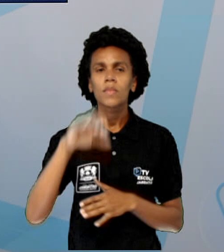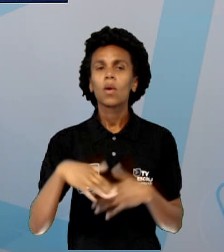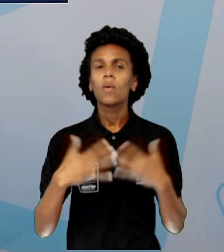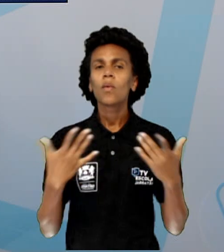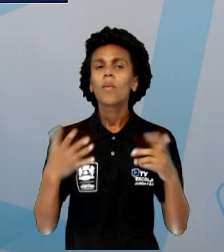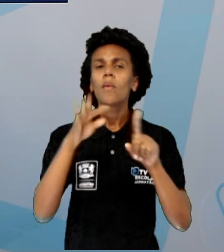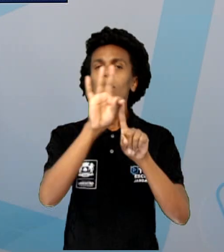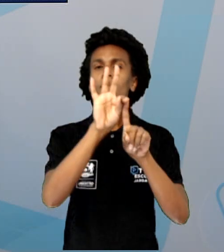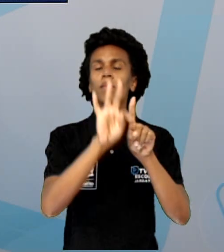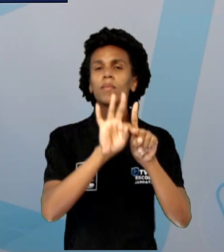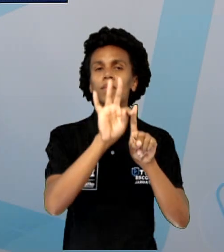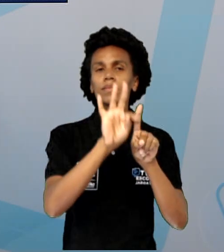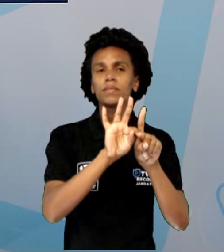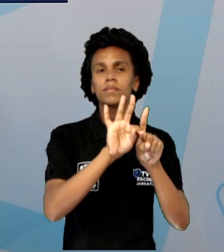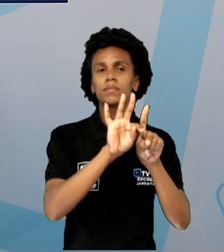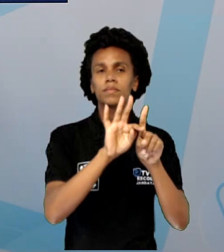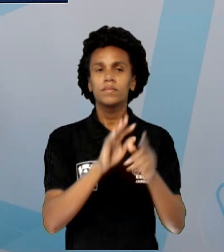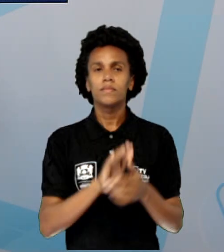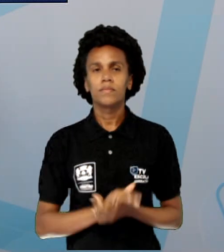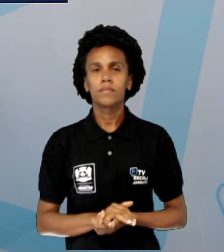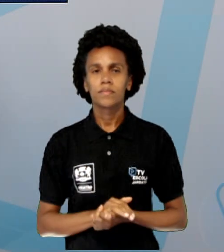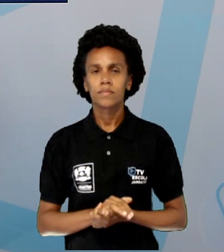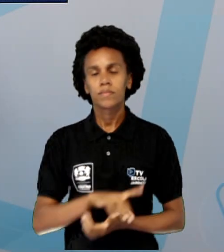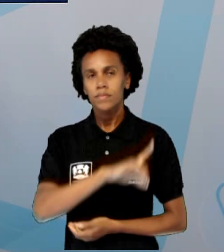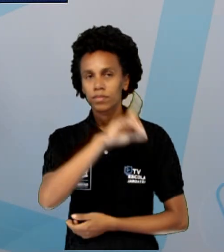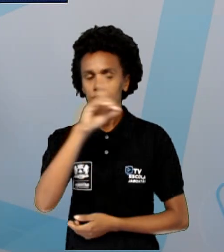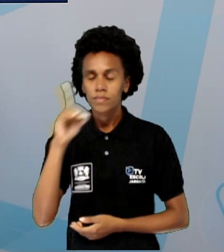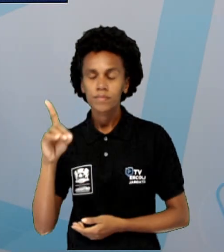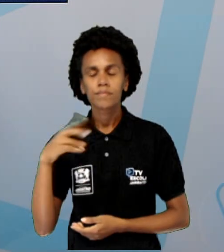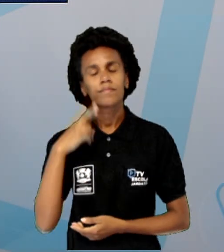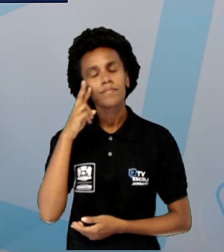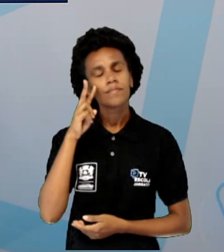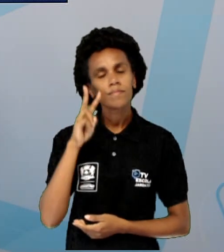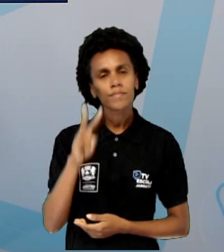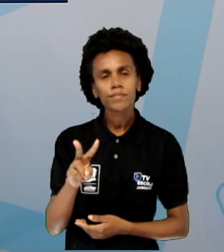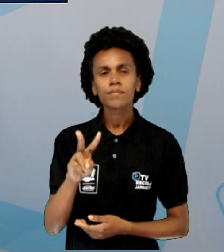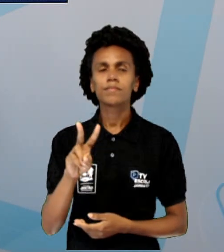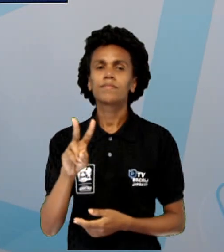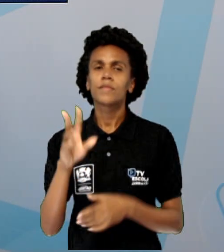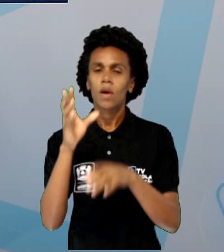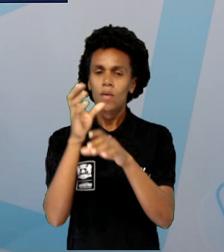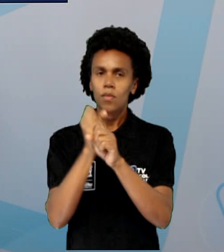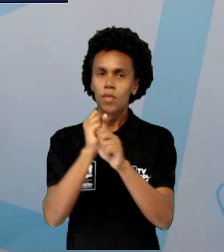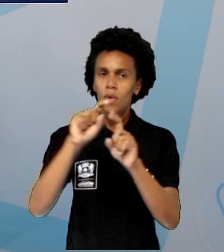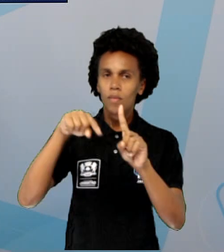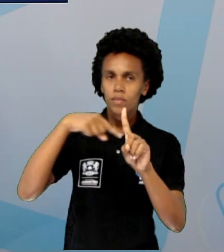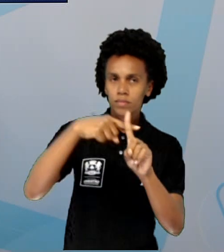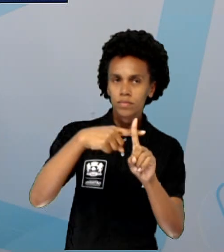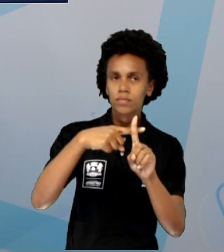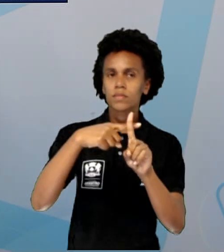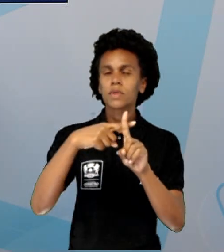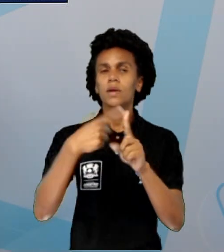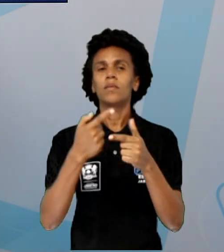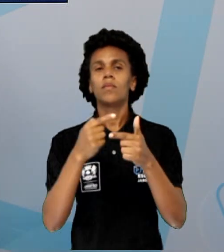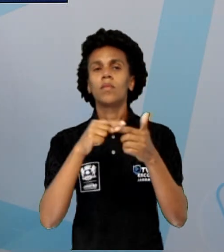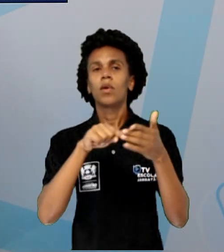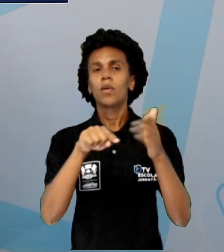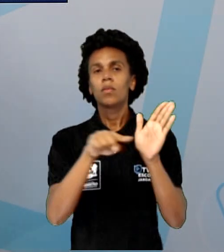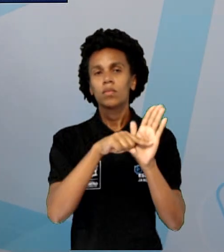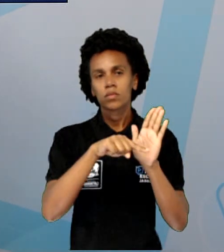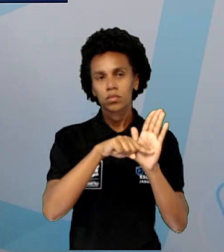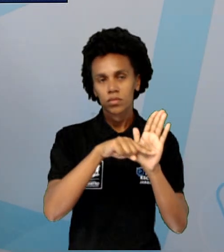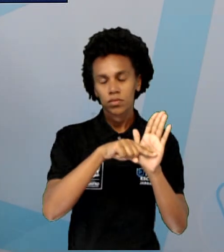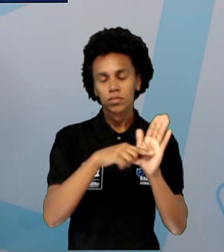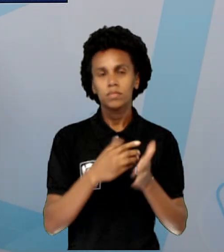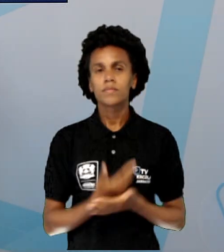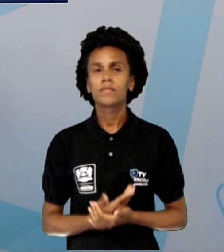ideia de adição e de subtração. Então você vai usar essas operações para resolver esse desafio. A questão começa falando